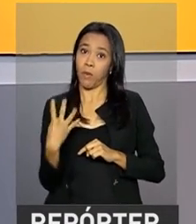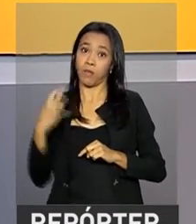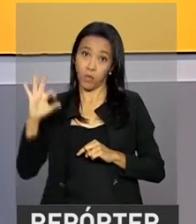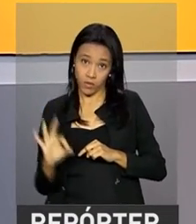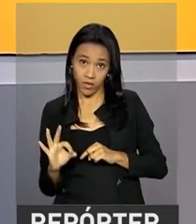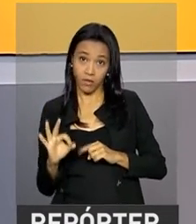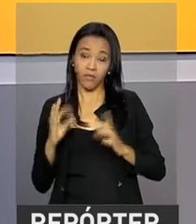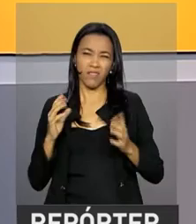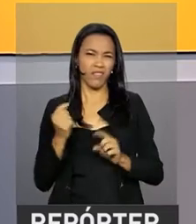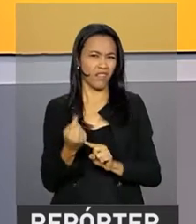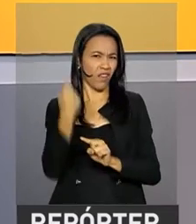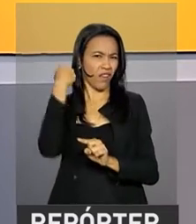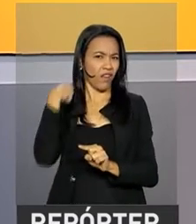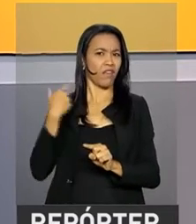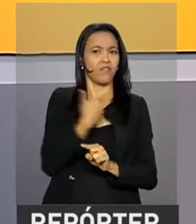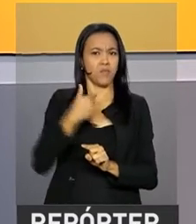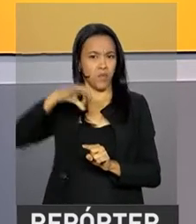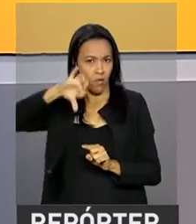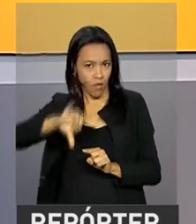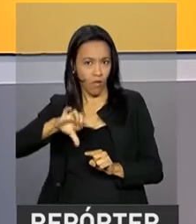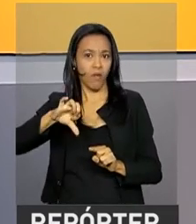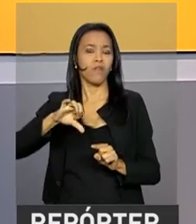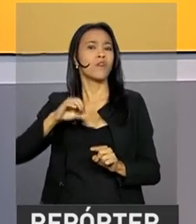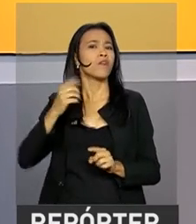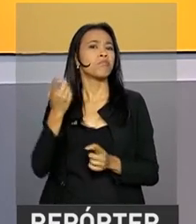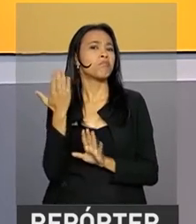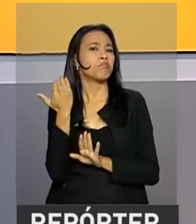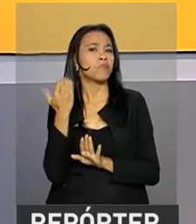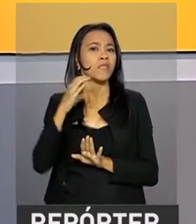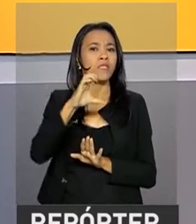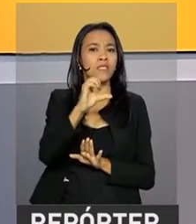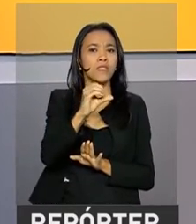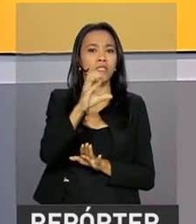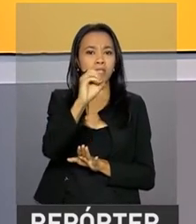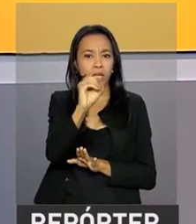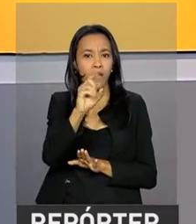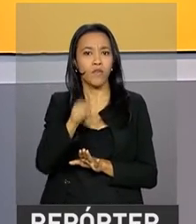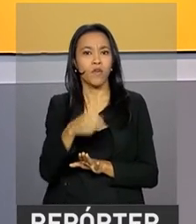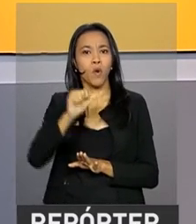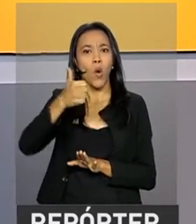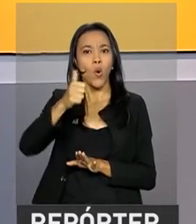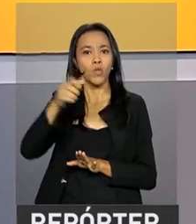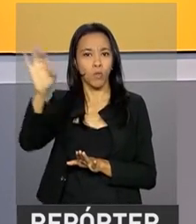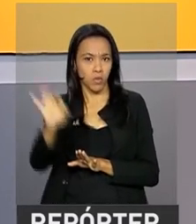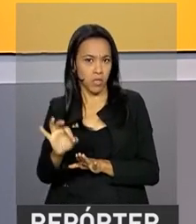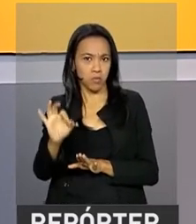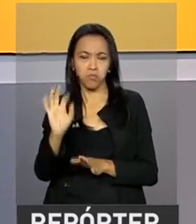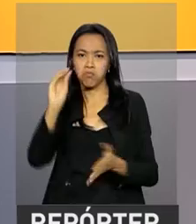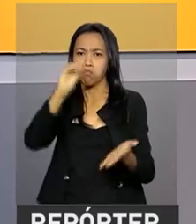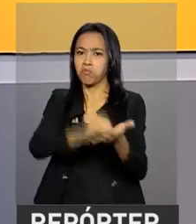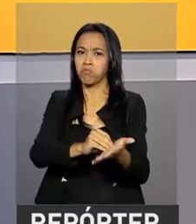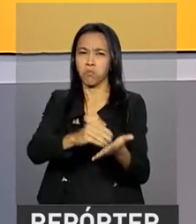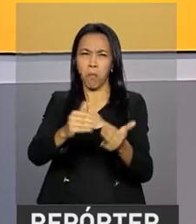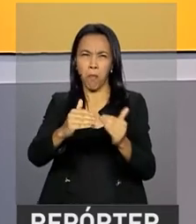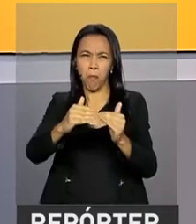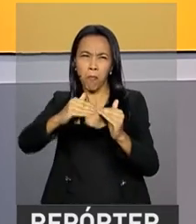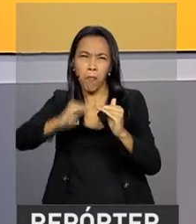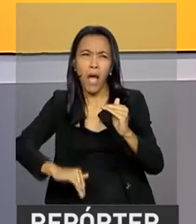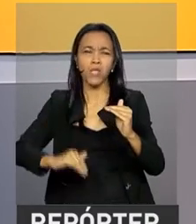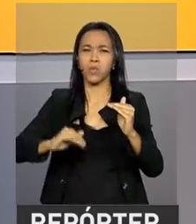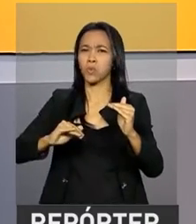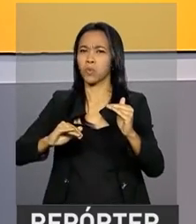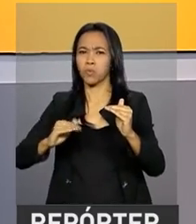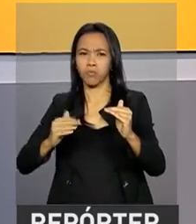Desde 2009, quando o índice foi de 0,11%, não há registro de resultado mais baixo